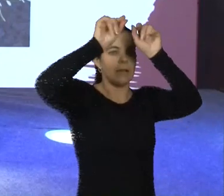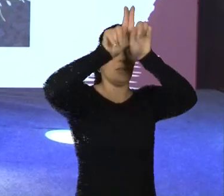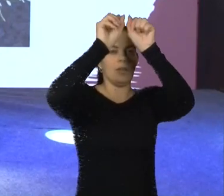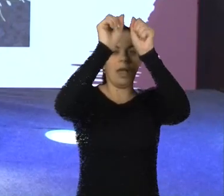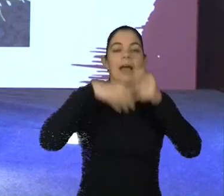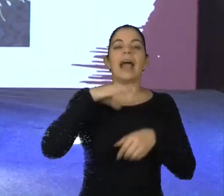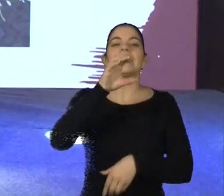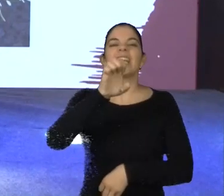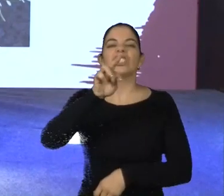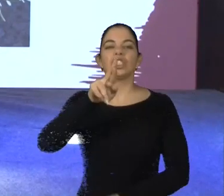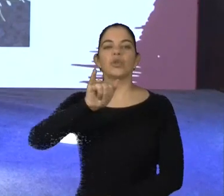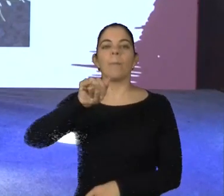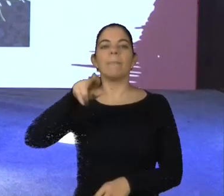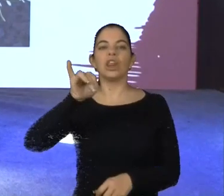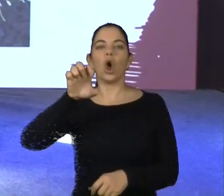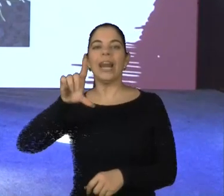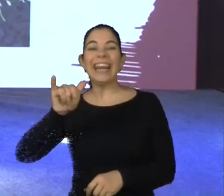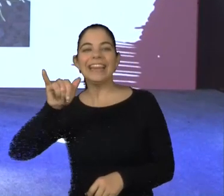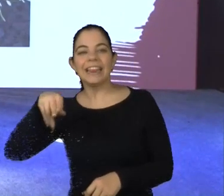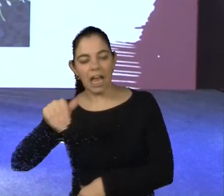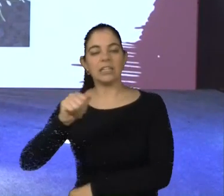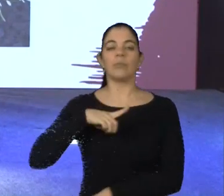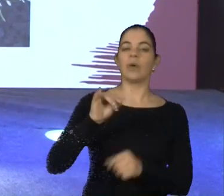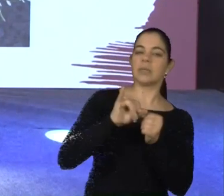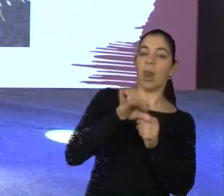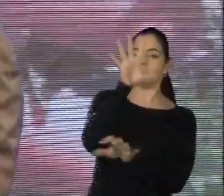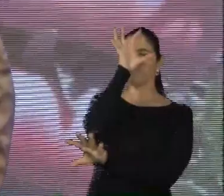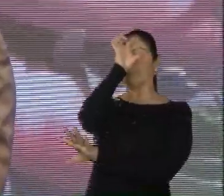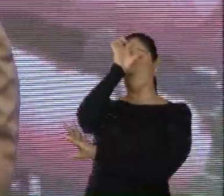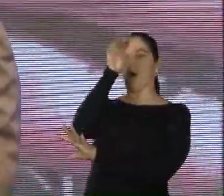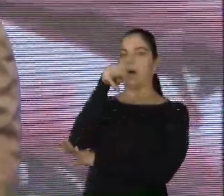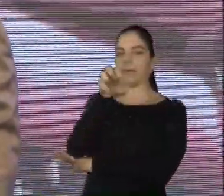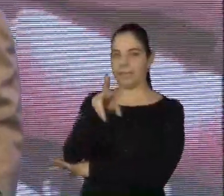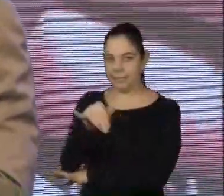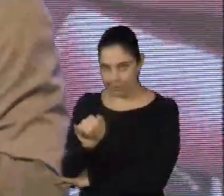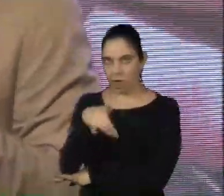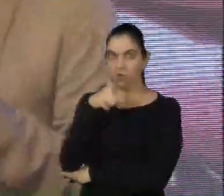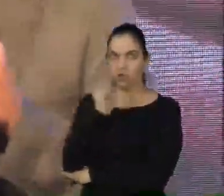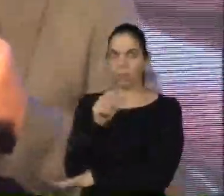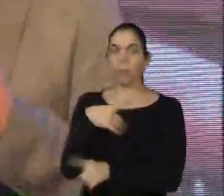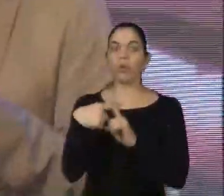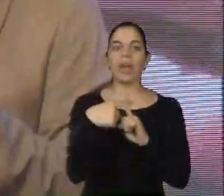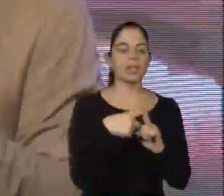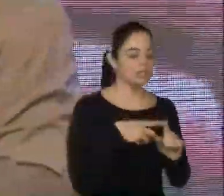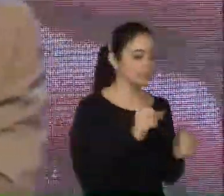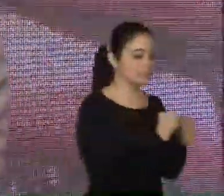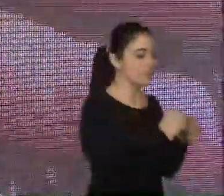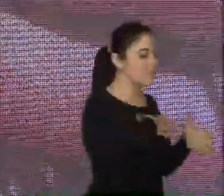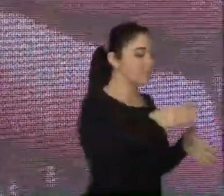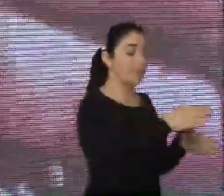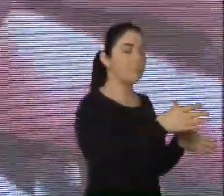cetilcolina, e potencializar o efeito da memória. Mostrando que não é simplesmente uma sessão de neuropsicologia,